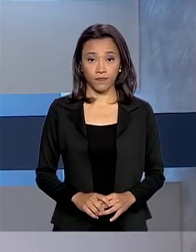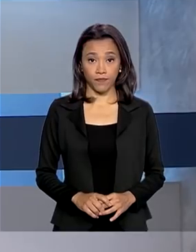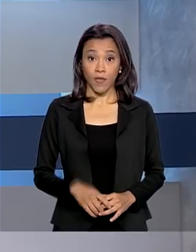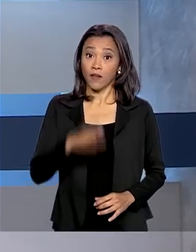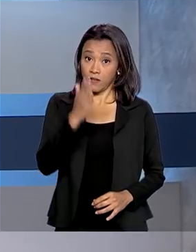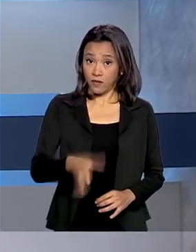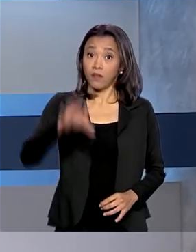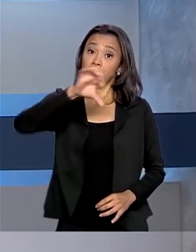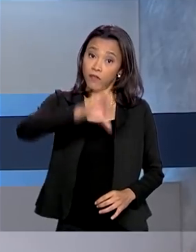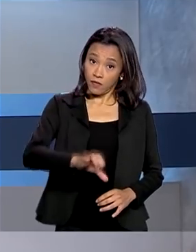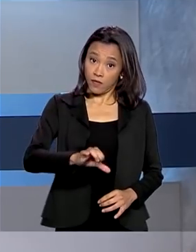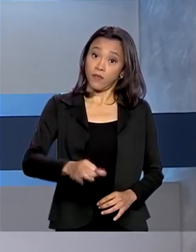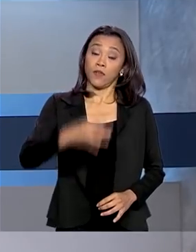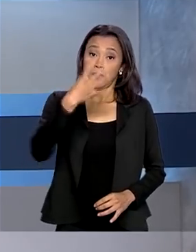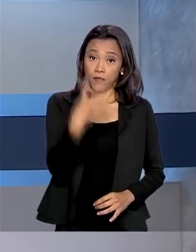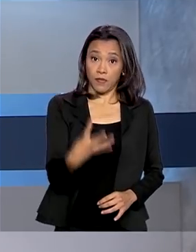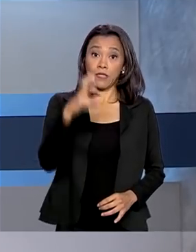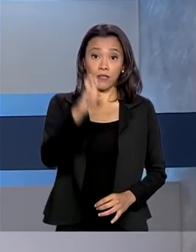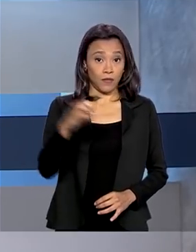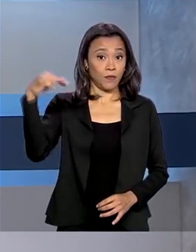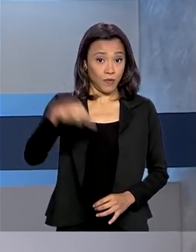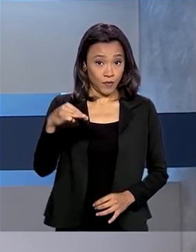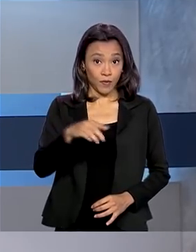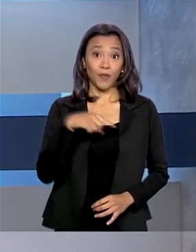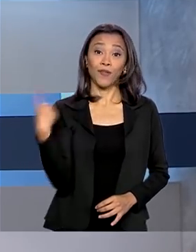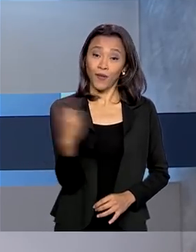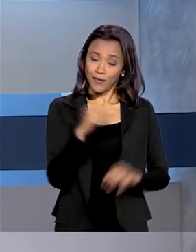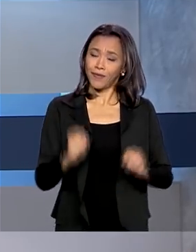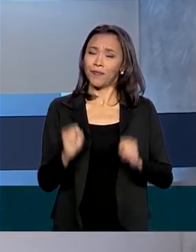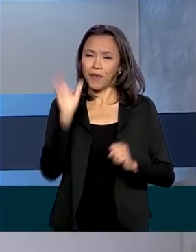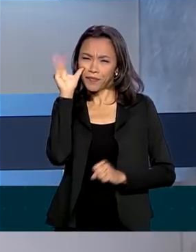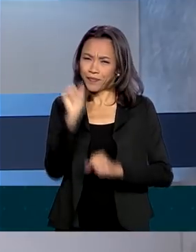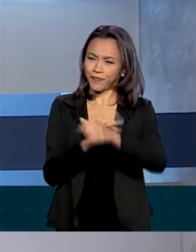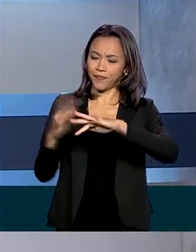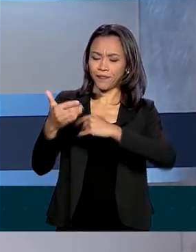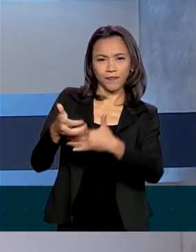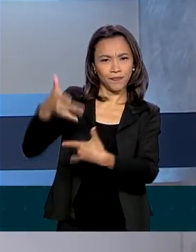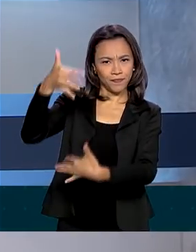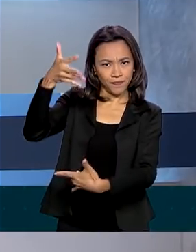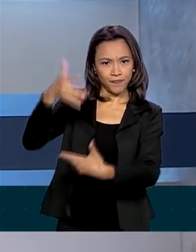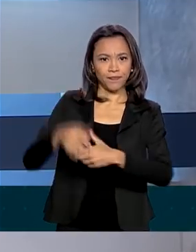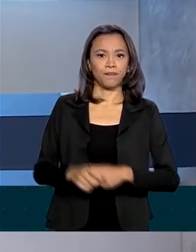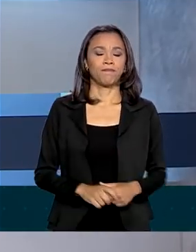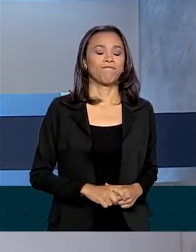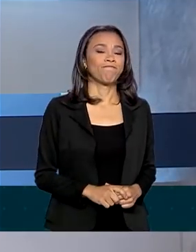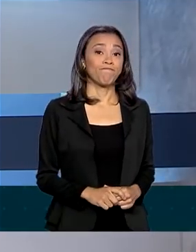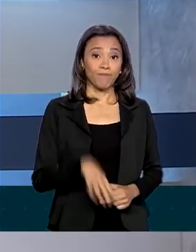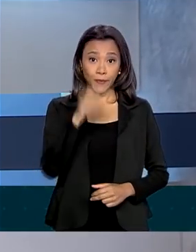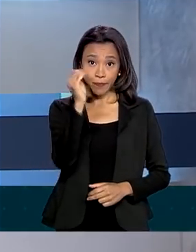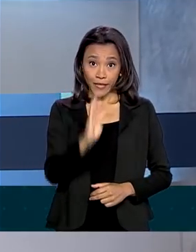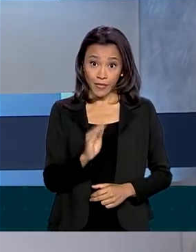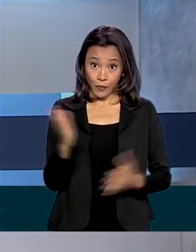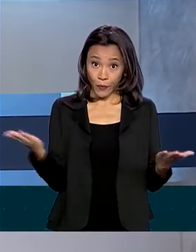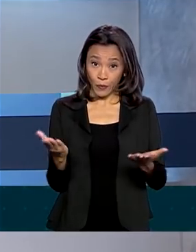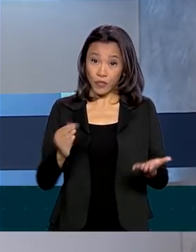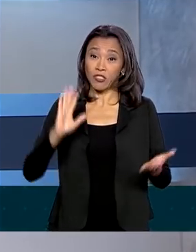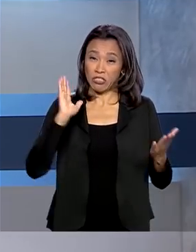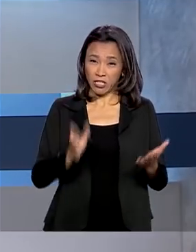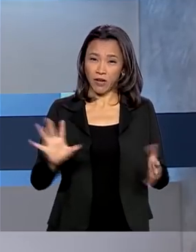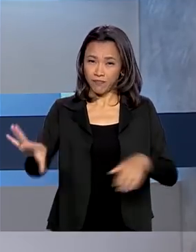São 9 horas e 45 minutos. Estamos ao vivo também pelas redes sociais. O Brasil registra 1